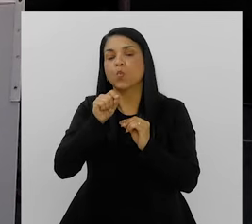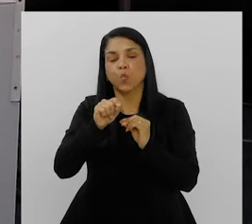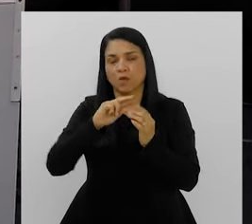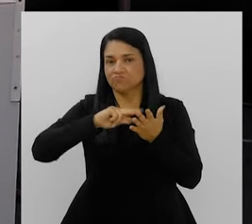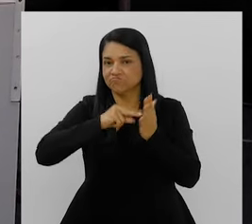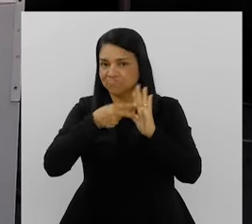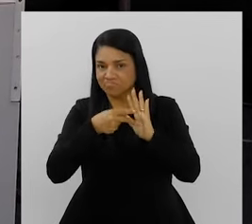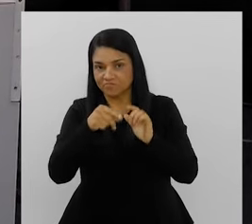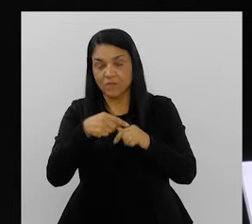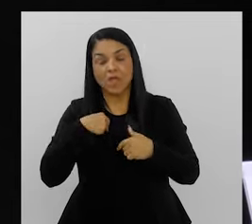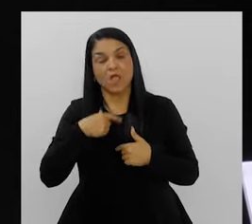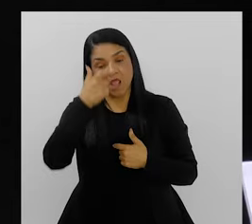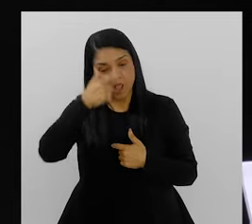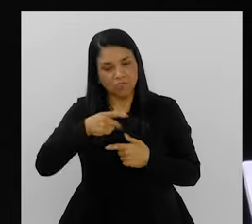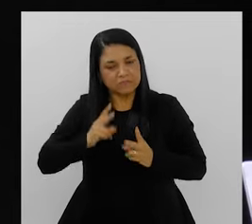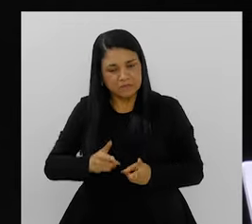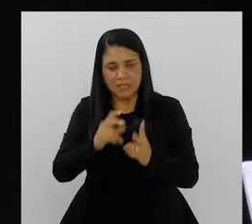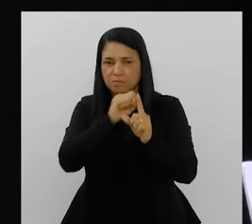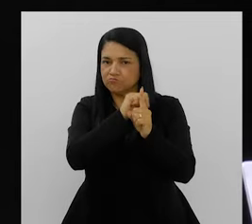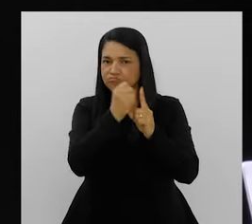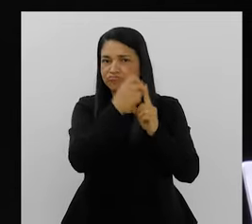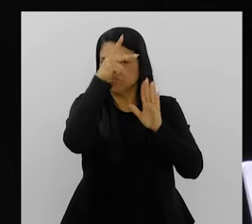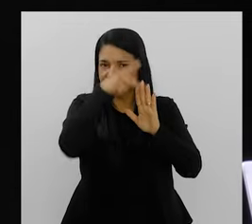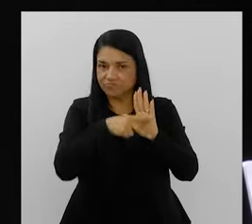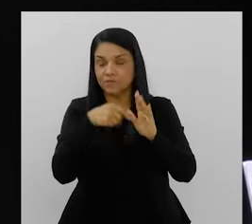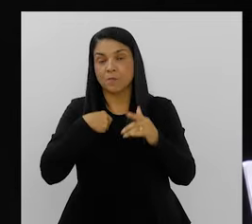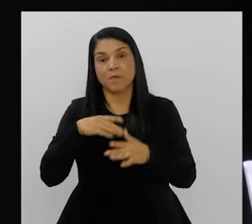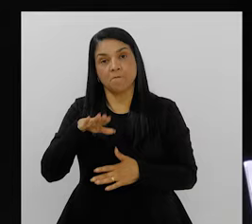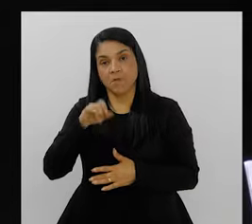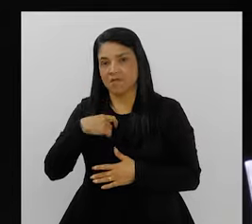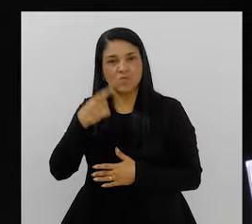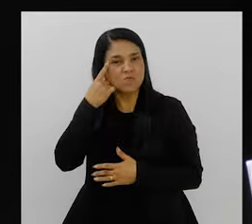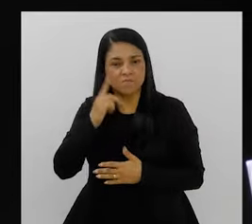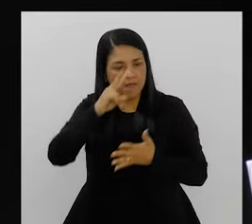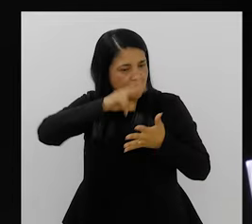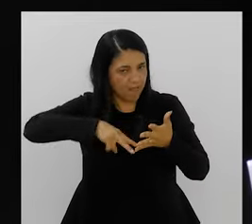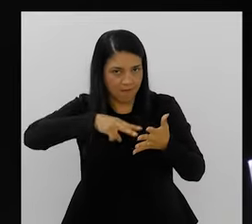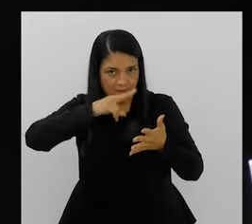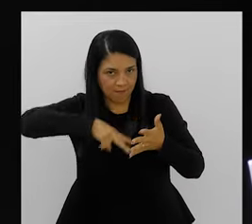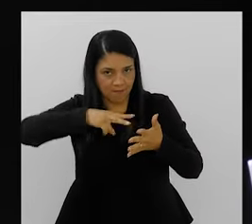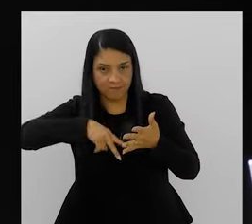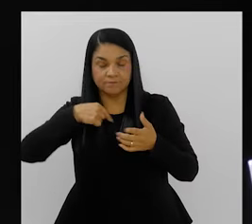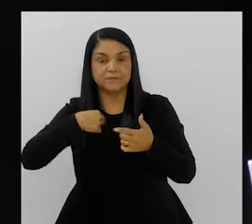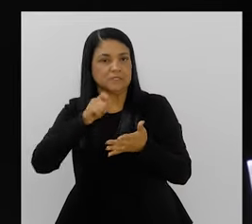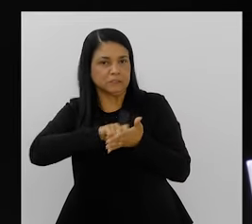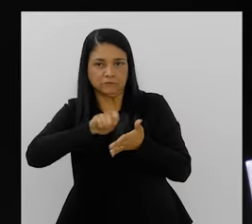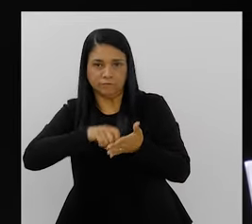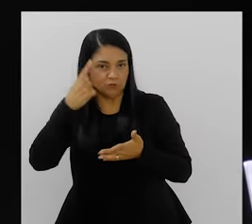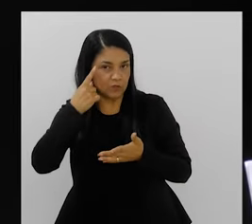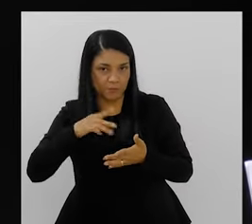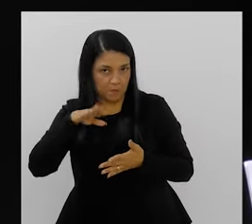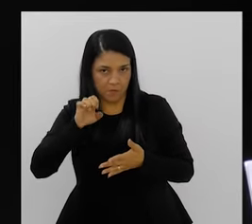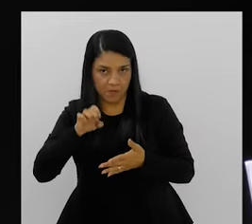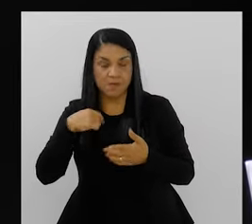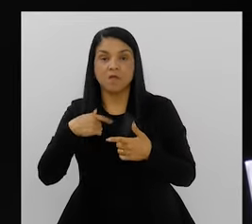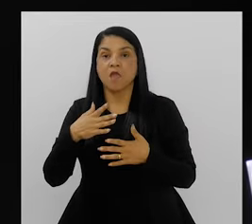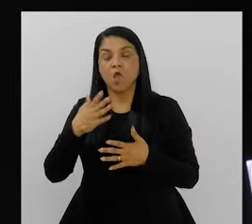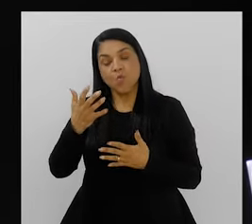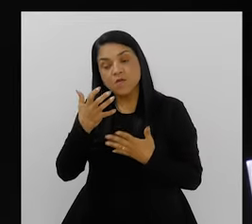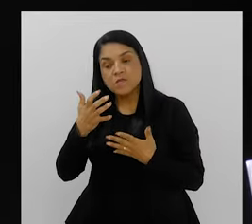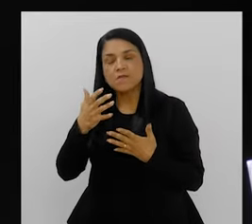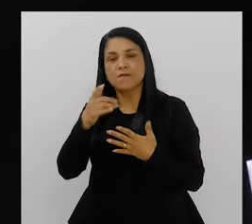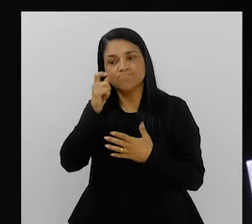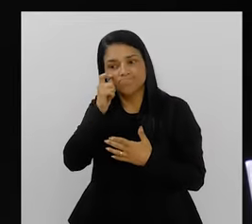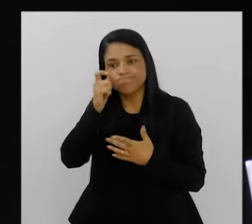projetos sociais, né? Minha mãe era analfabeta, então, na minha casa tinha uma exigência que, para eu estar no Carnaval, que era algo que eu gostava